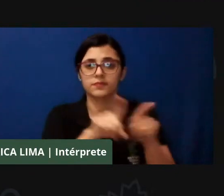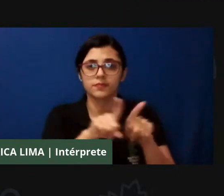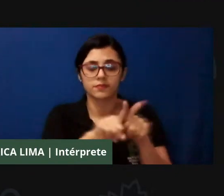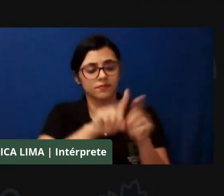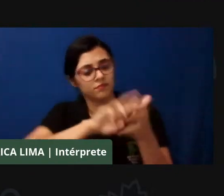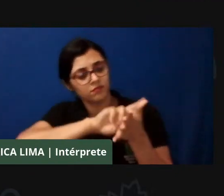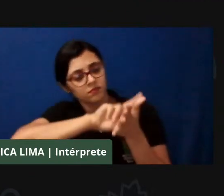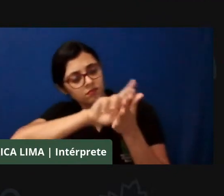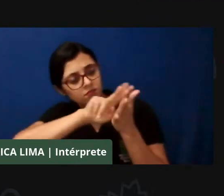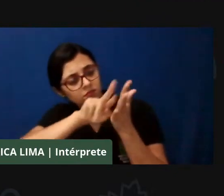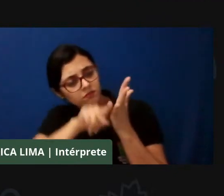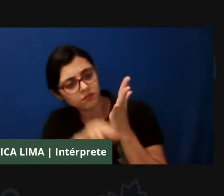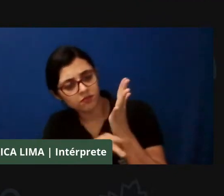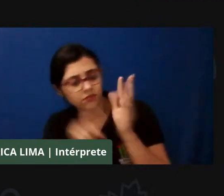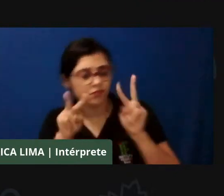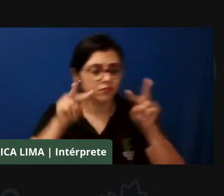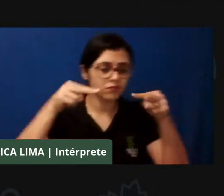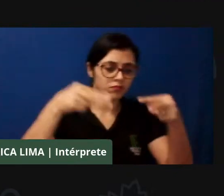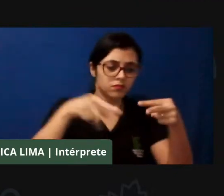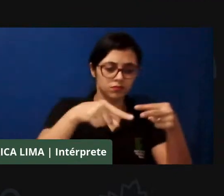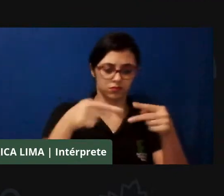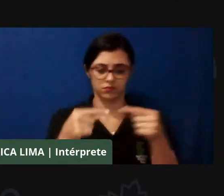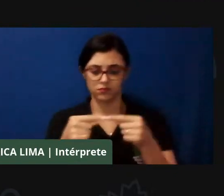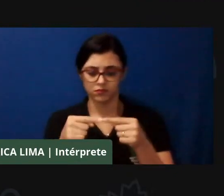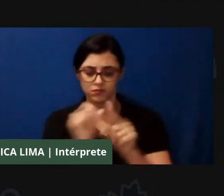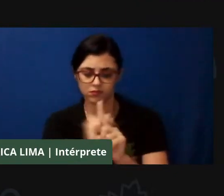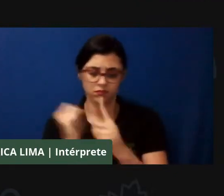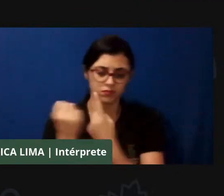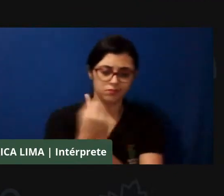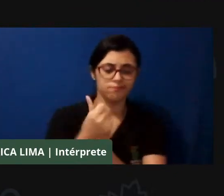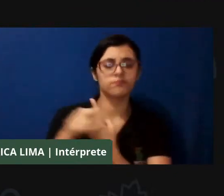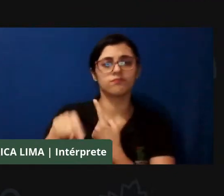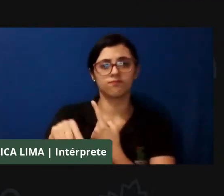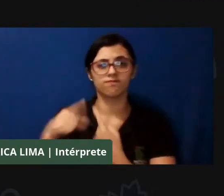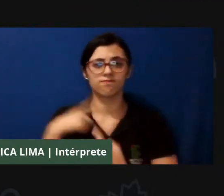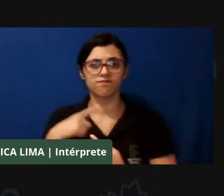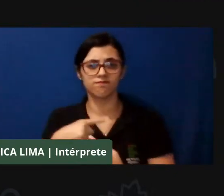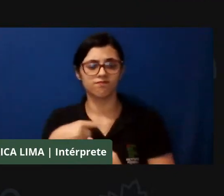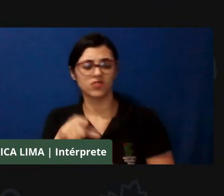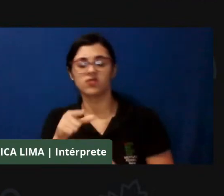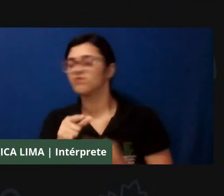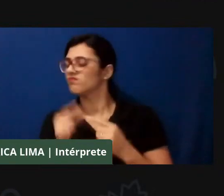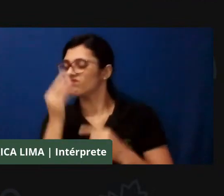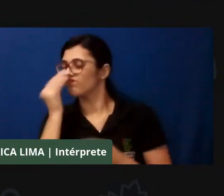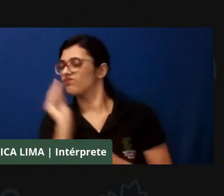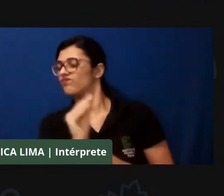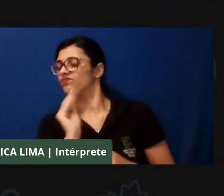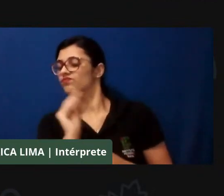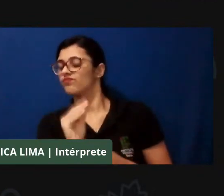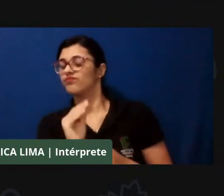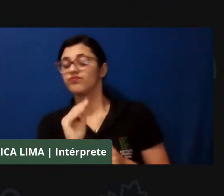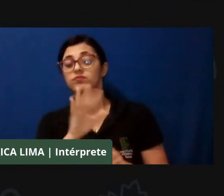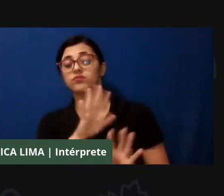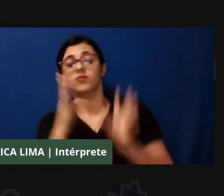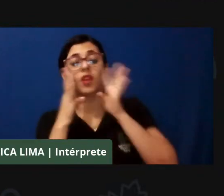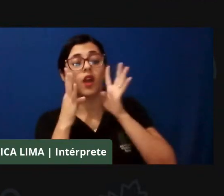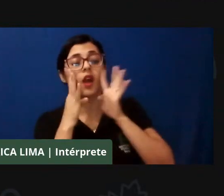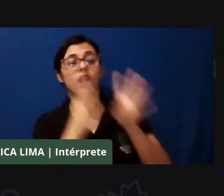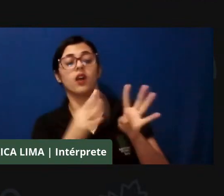estabelecidas numa sociedade que até hoje nos nega, é falar da luta constante,